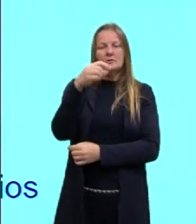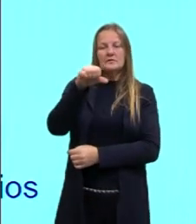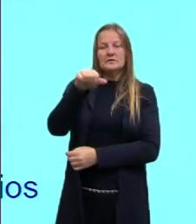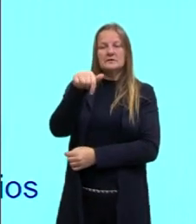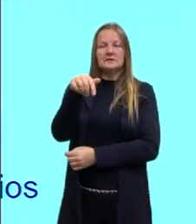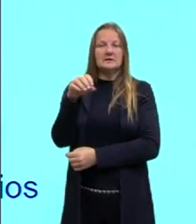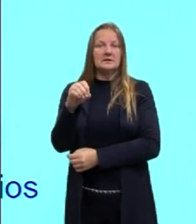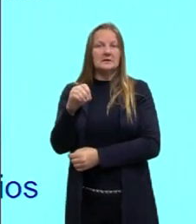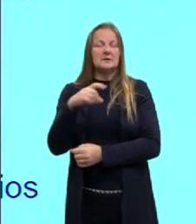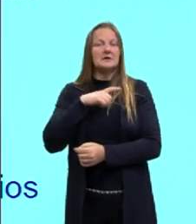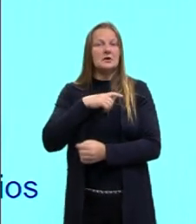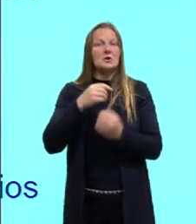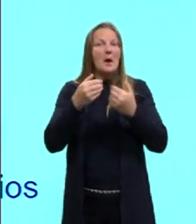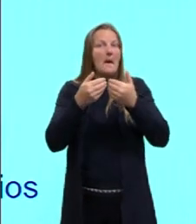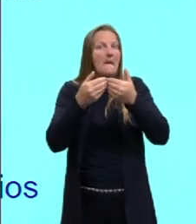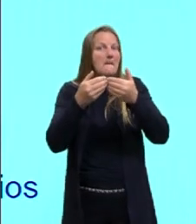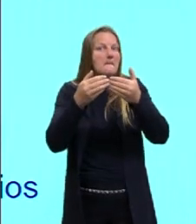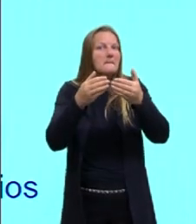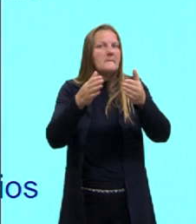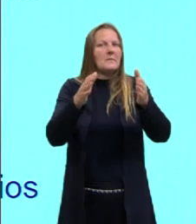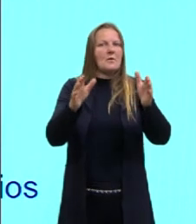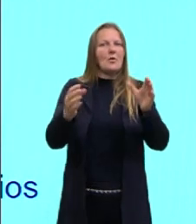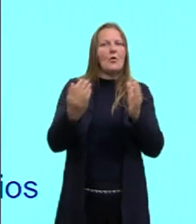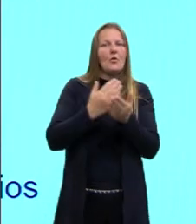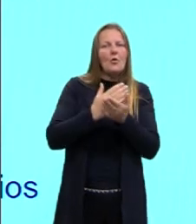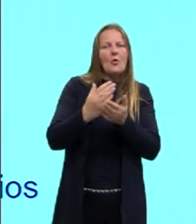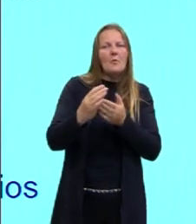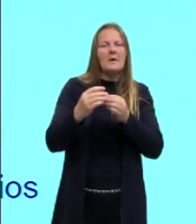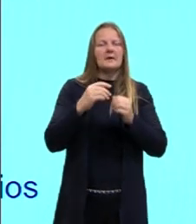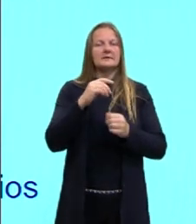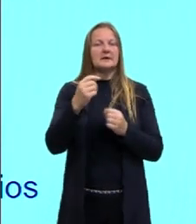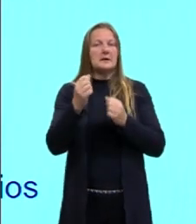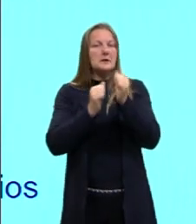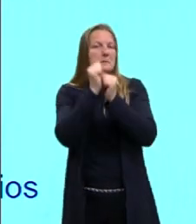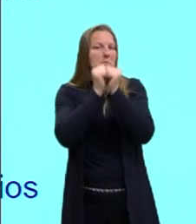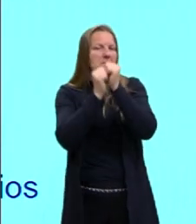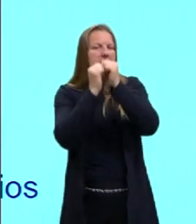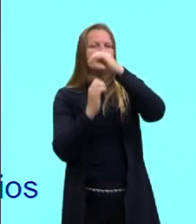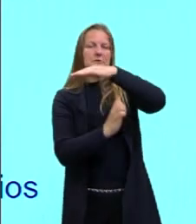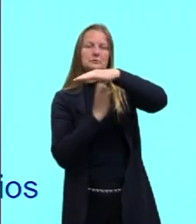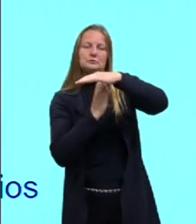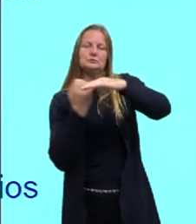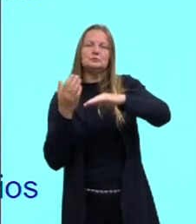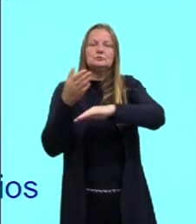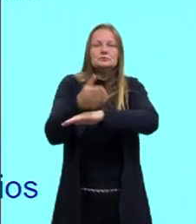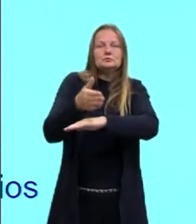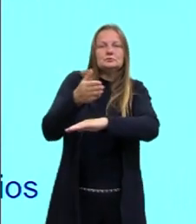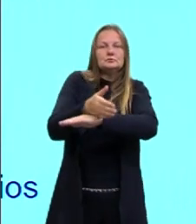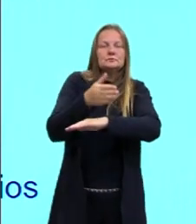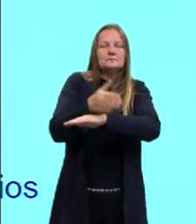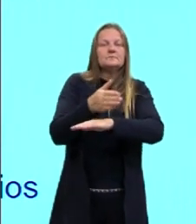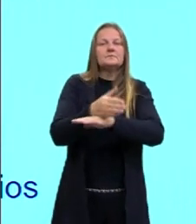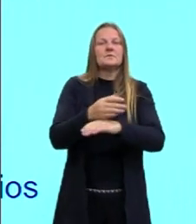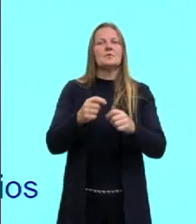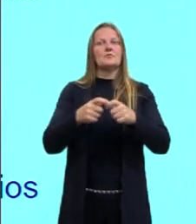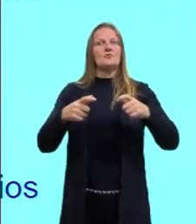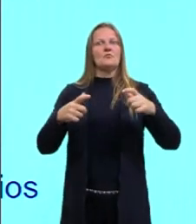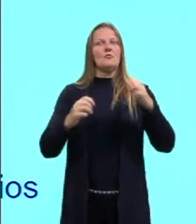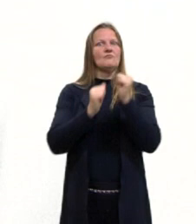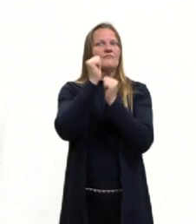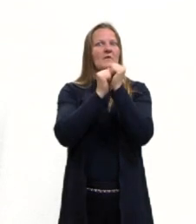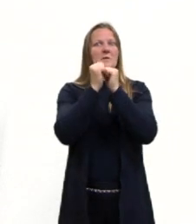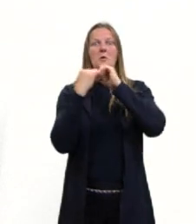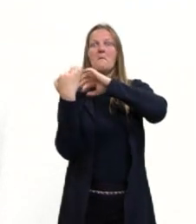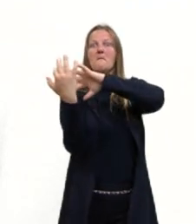temos essas, essa abertura, começa a entrar as transnacionais, empresas que a gente conhece, e aí começa a ser a grande fábrica do